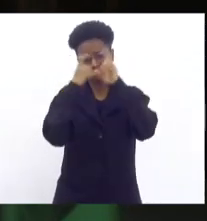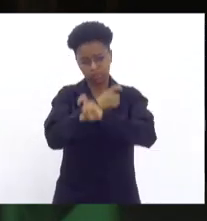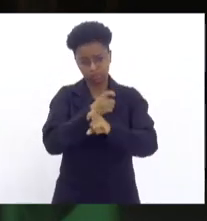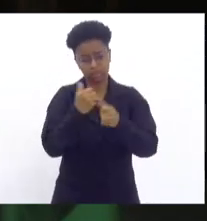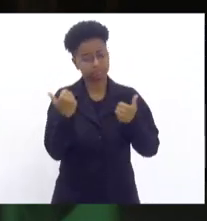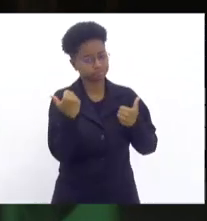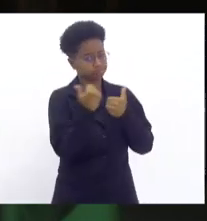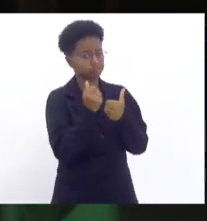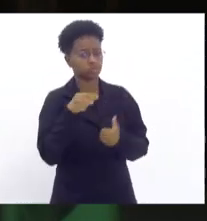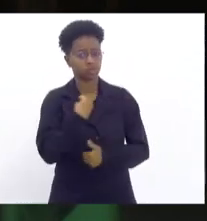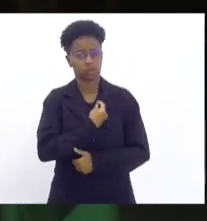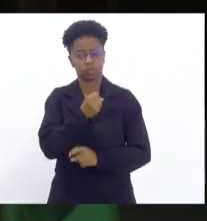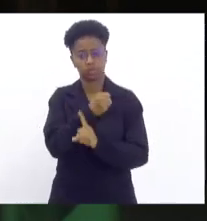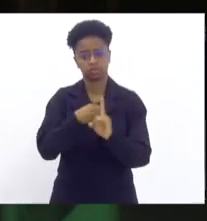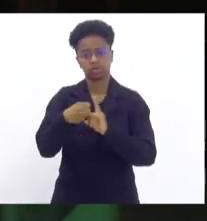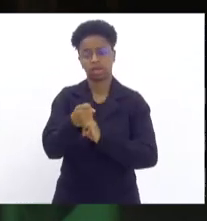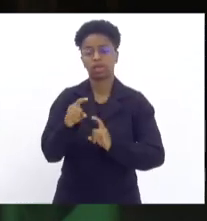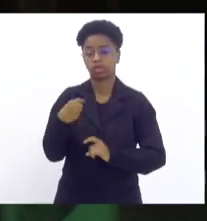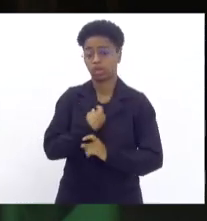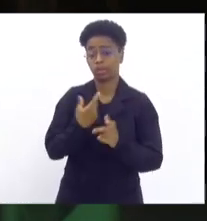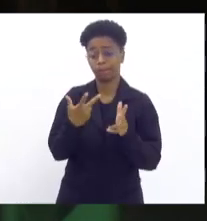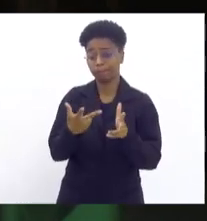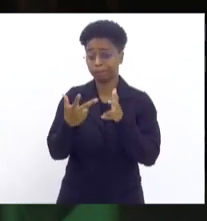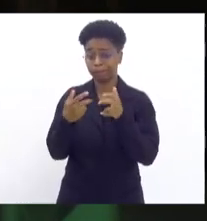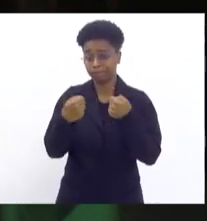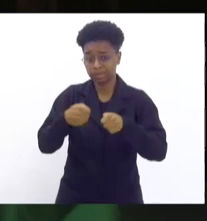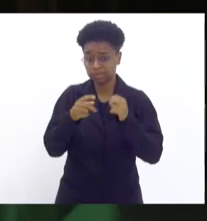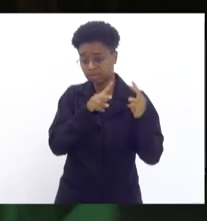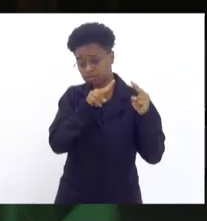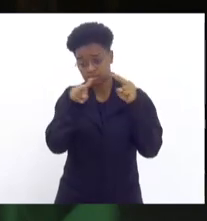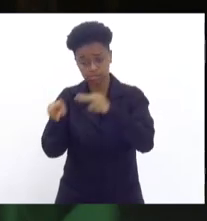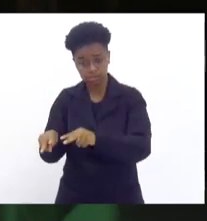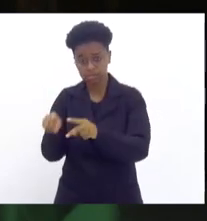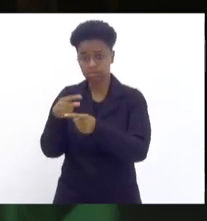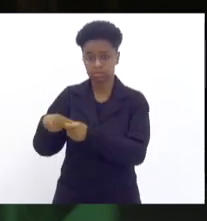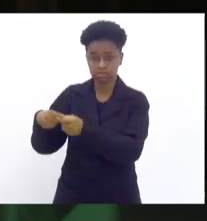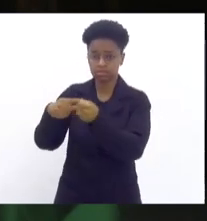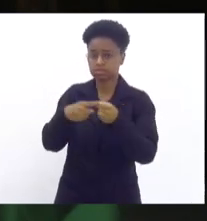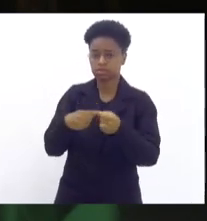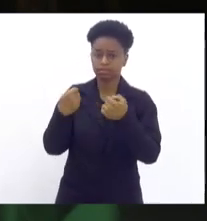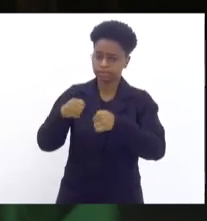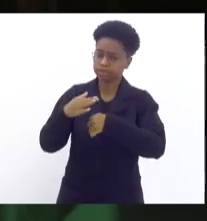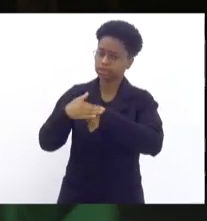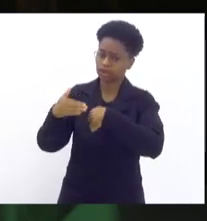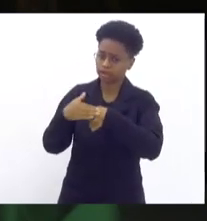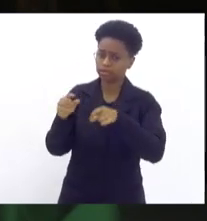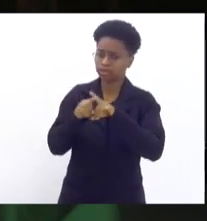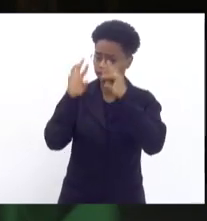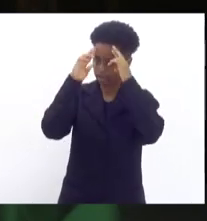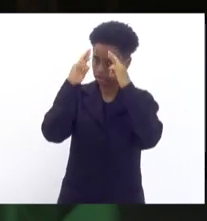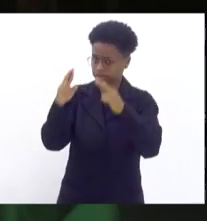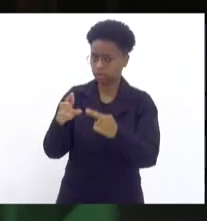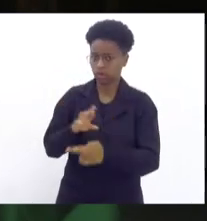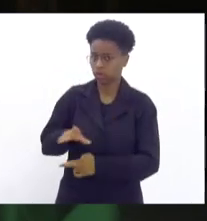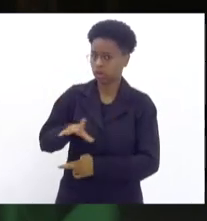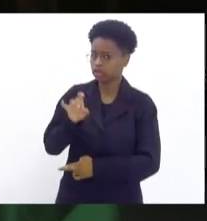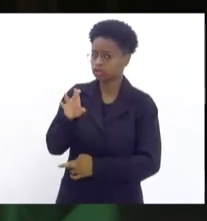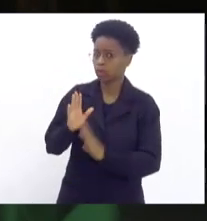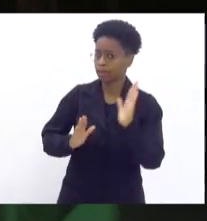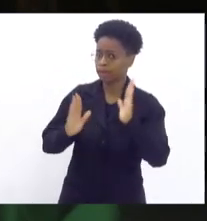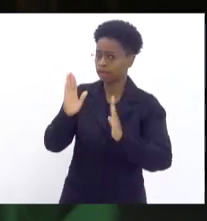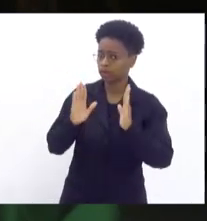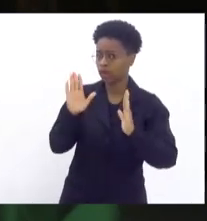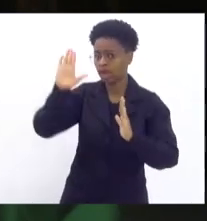favor. Bras de Pina precisa ser olhada, senhores parlamentares, com muito mais carinho e muito mais respeito. Não é só em época de